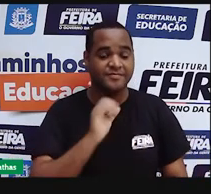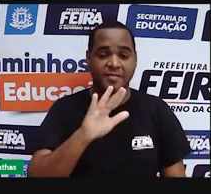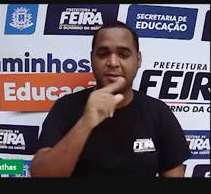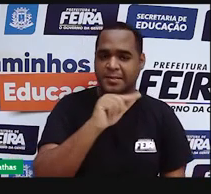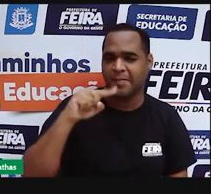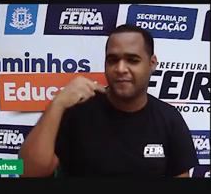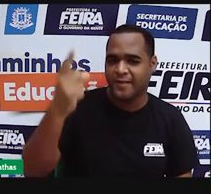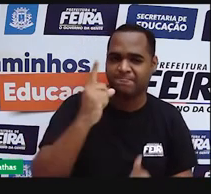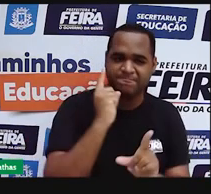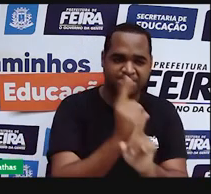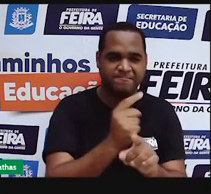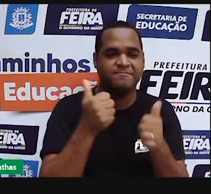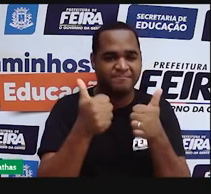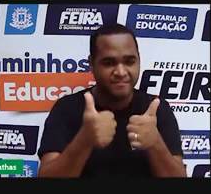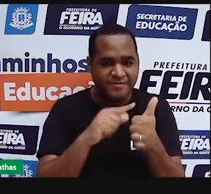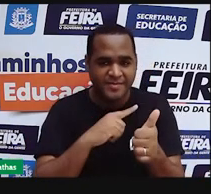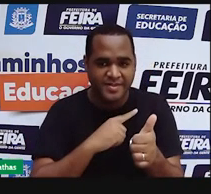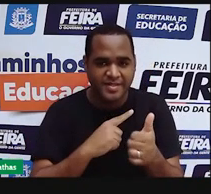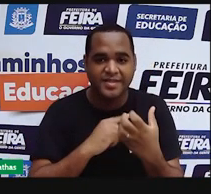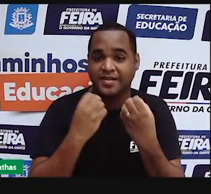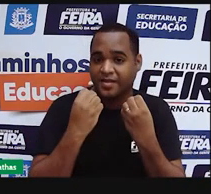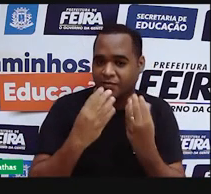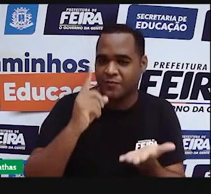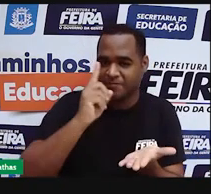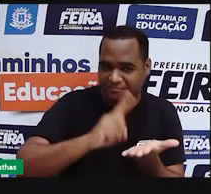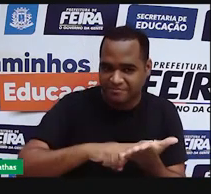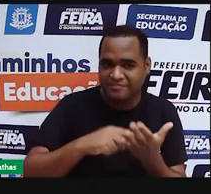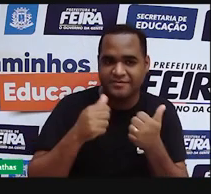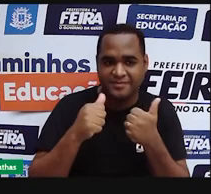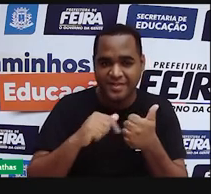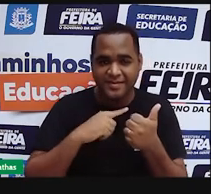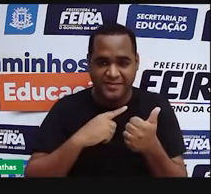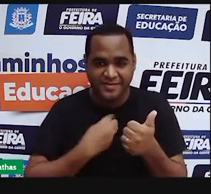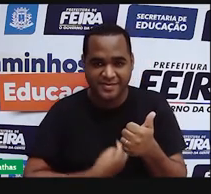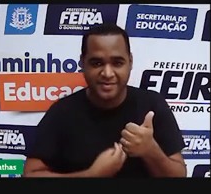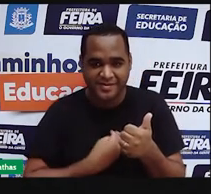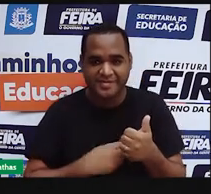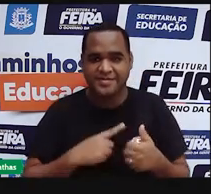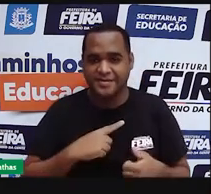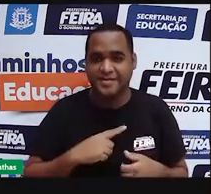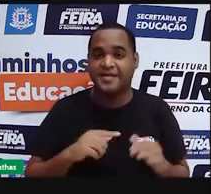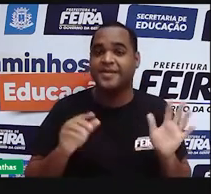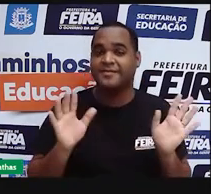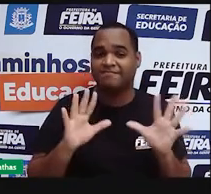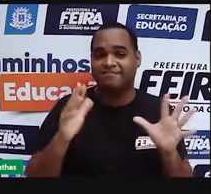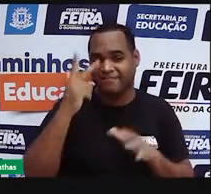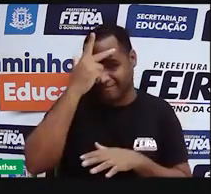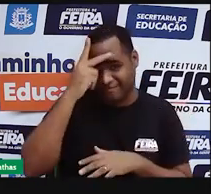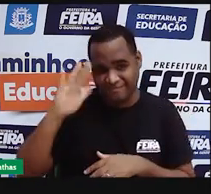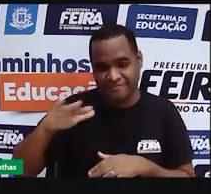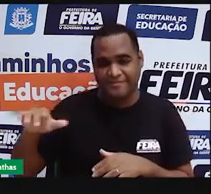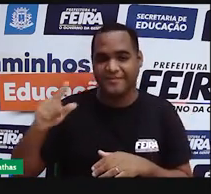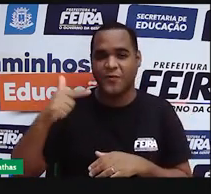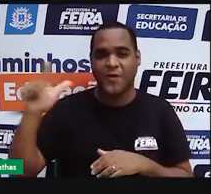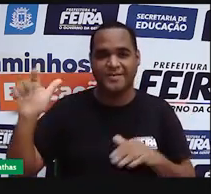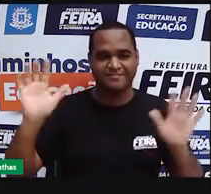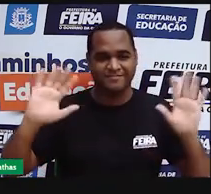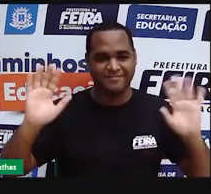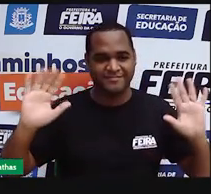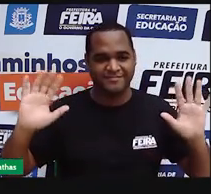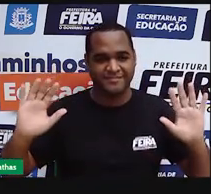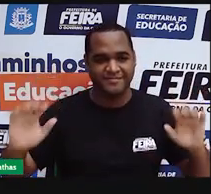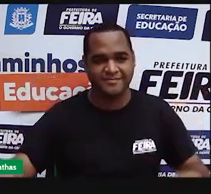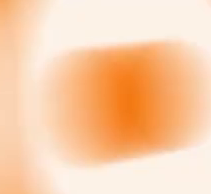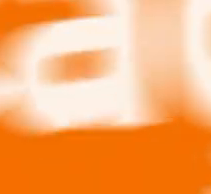mas eu sei que semana que vem a gente se encontra de novo, e temos esse encontro marcado já por aqui. Então, pessoal, até a próxima aula.